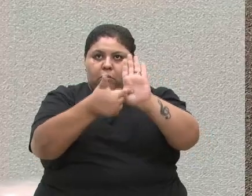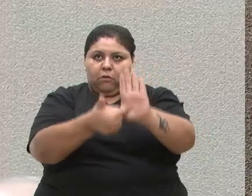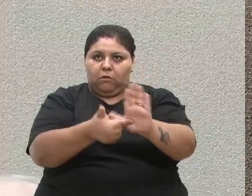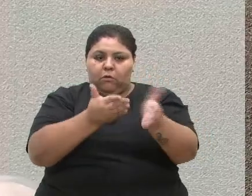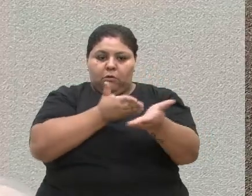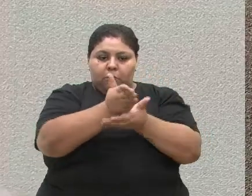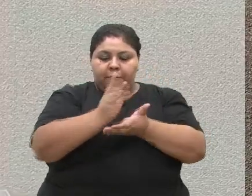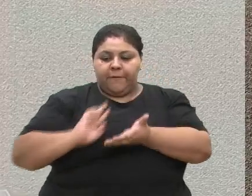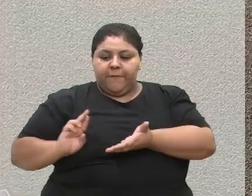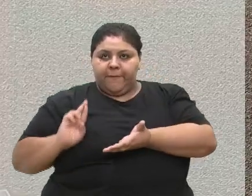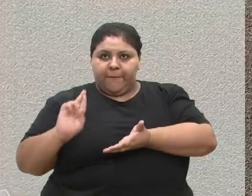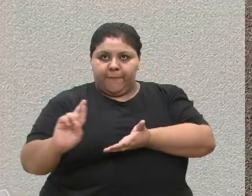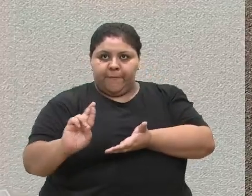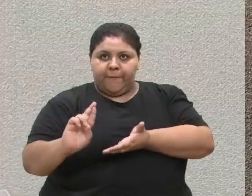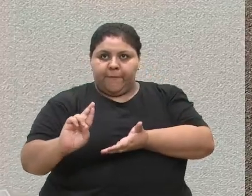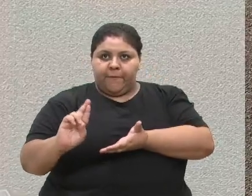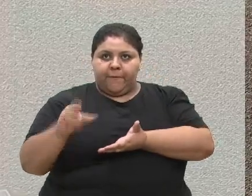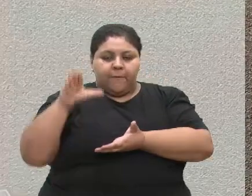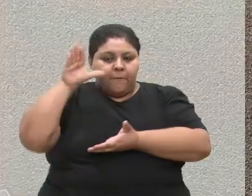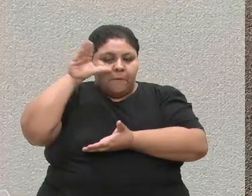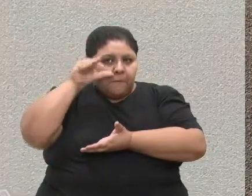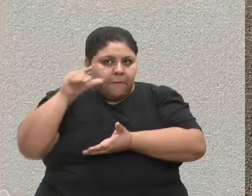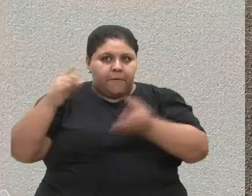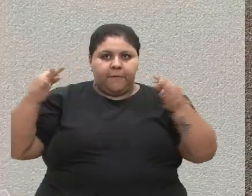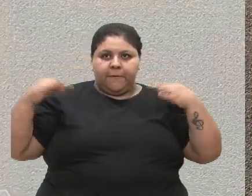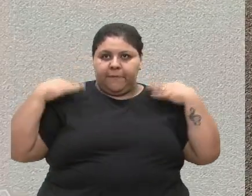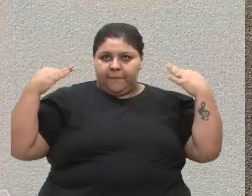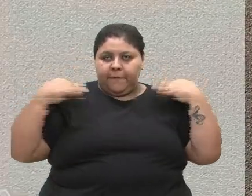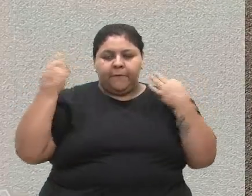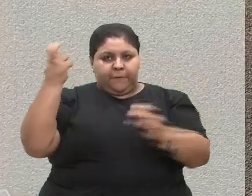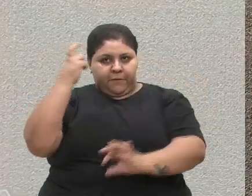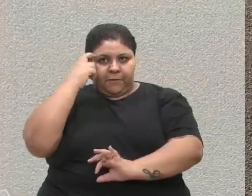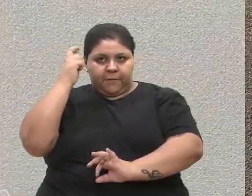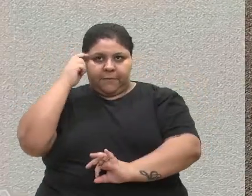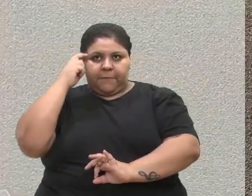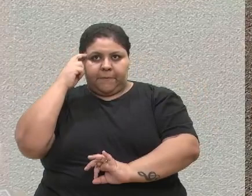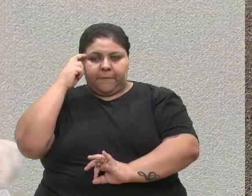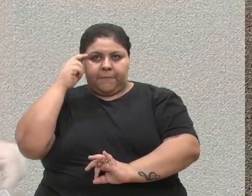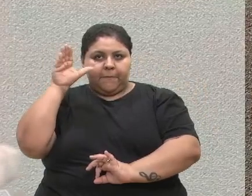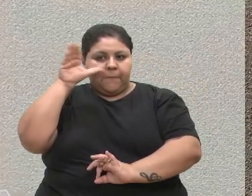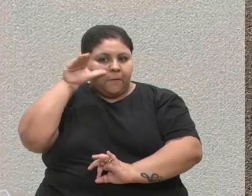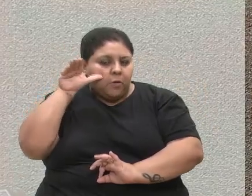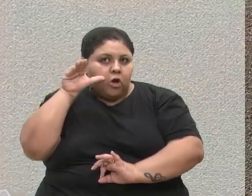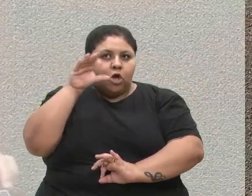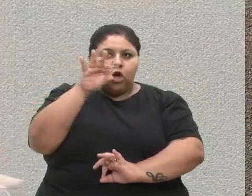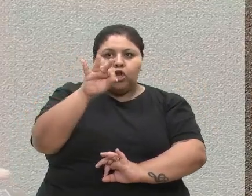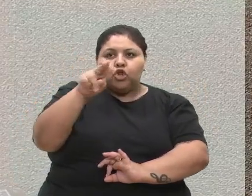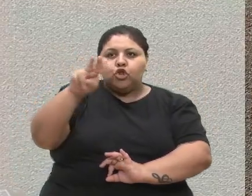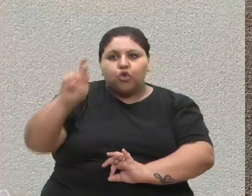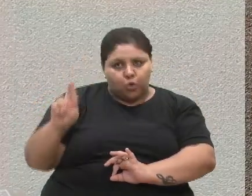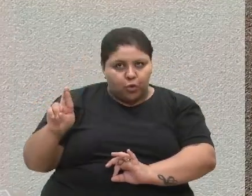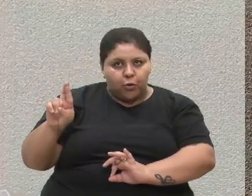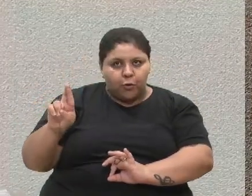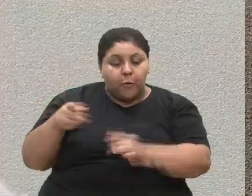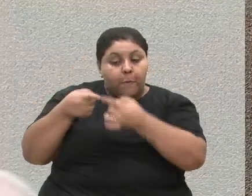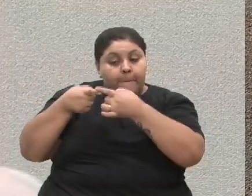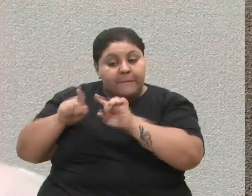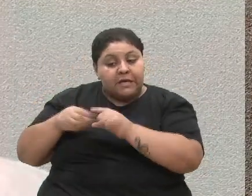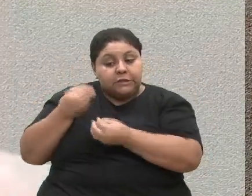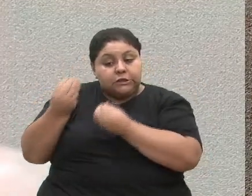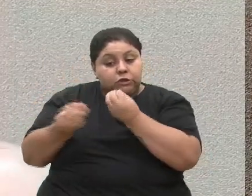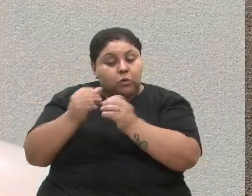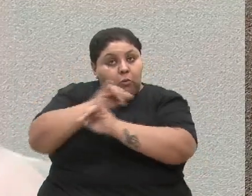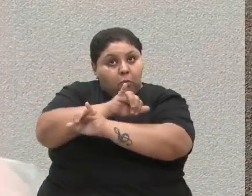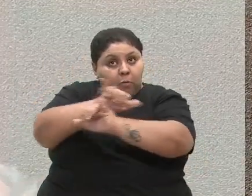representante do Observatório Regional de Turismo e Cultura, ObservaTur, no entanto, conforme